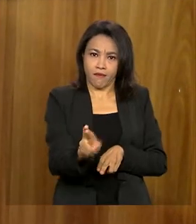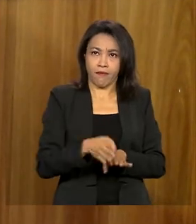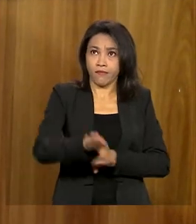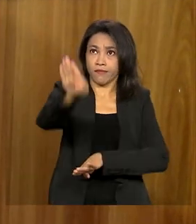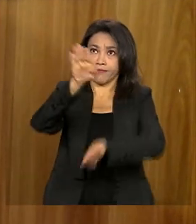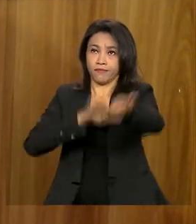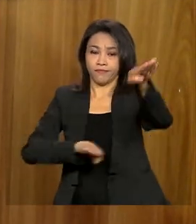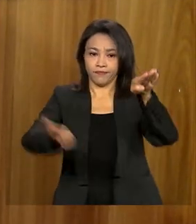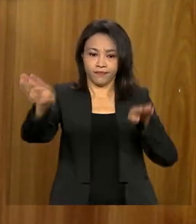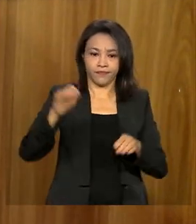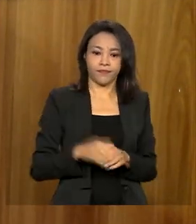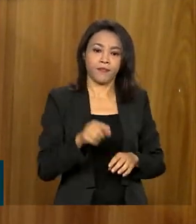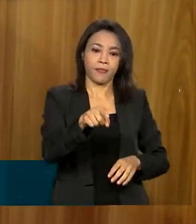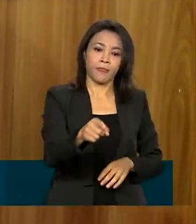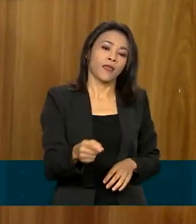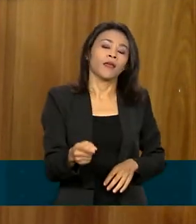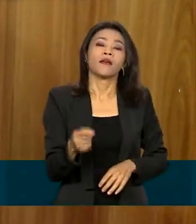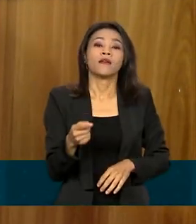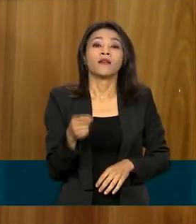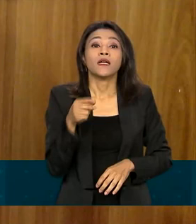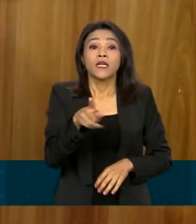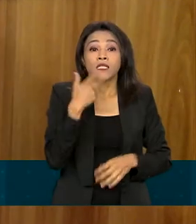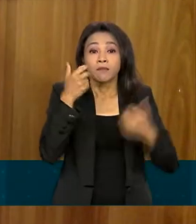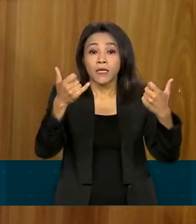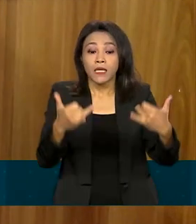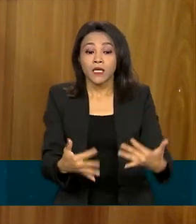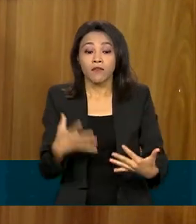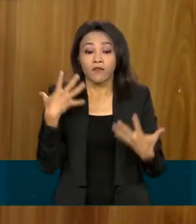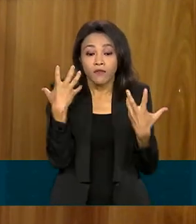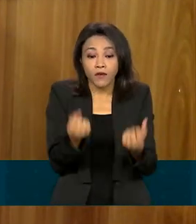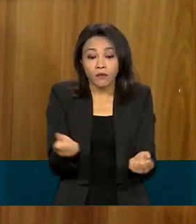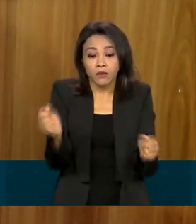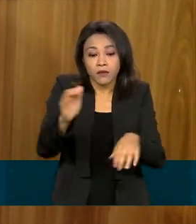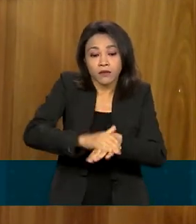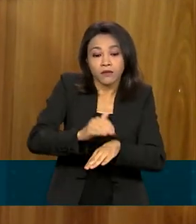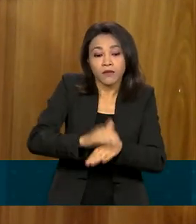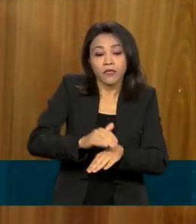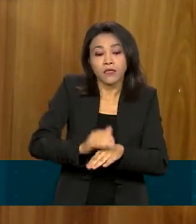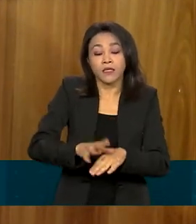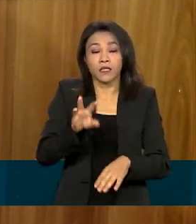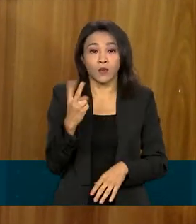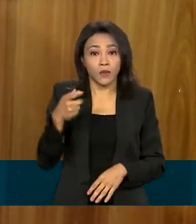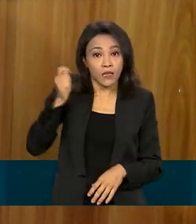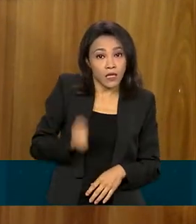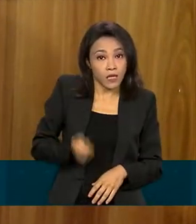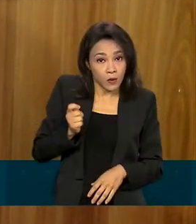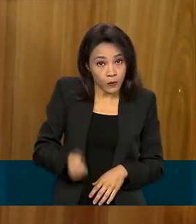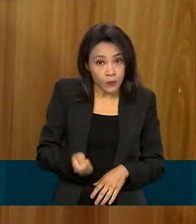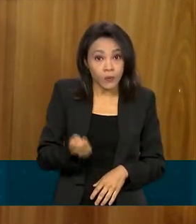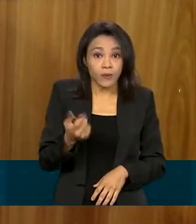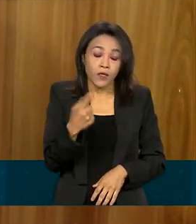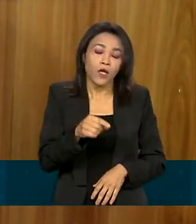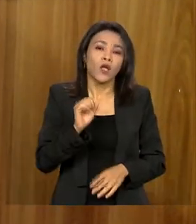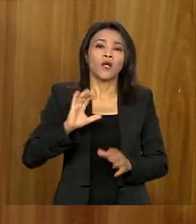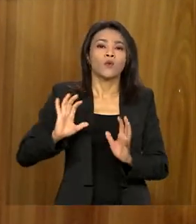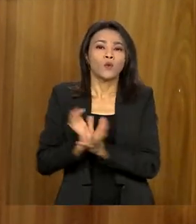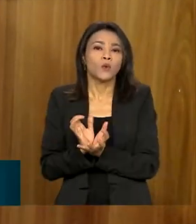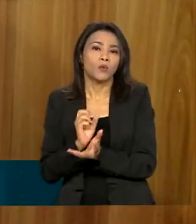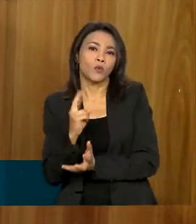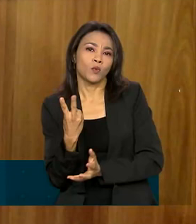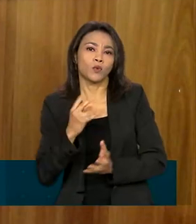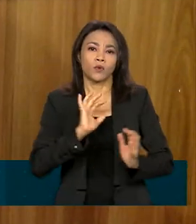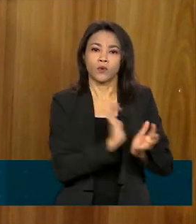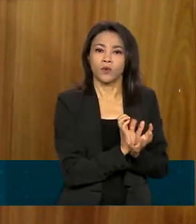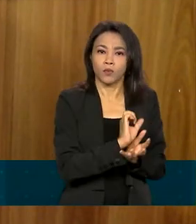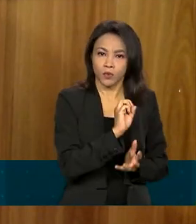As rodovias concedidas nós iremos estar ainda nesse ano fazer dois grandes leilões, as rodovias paranaenses, lote 1 e lote 2, estão indo para o